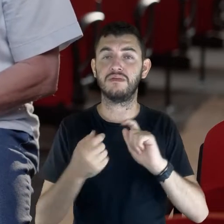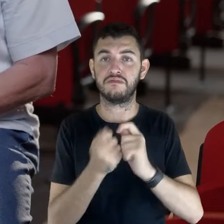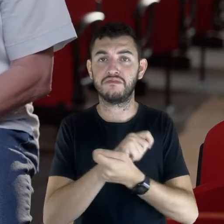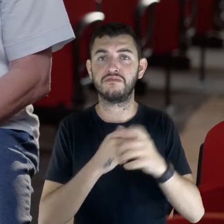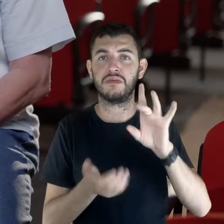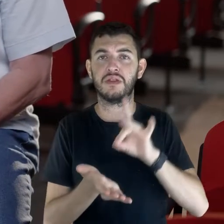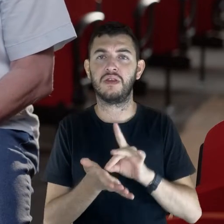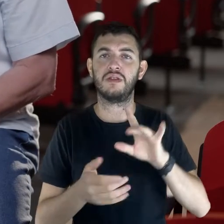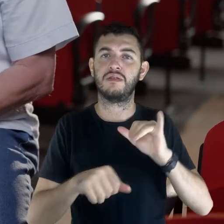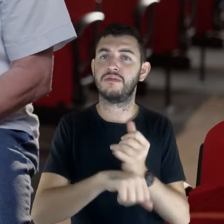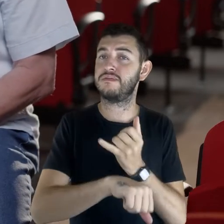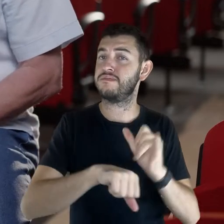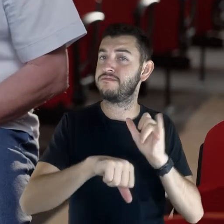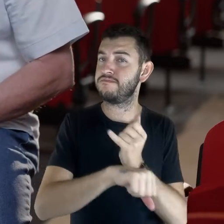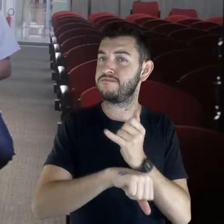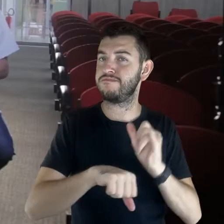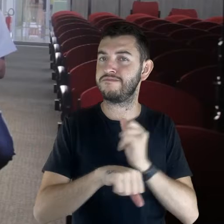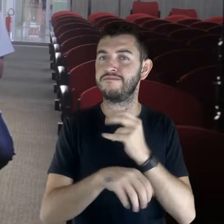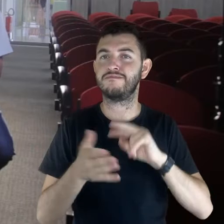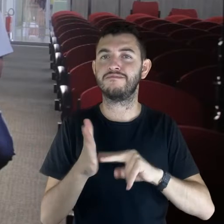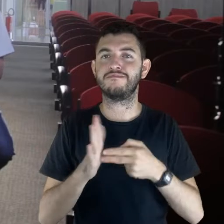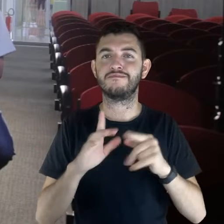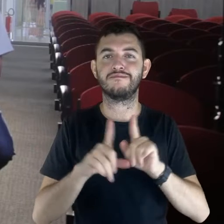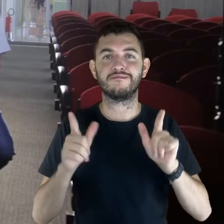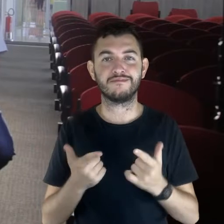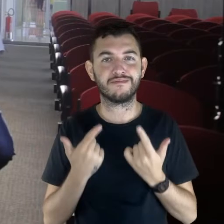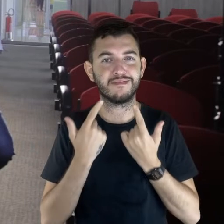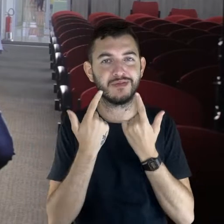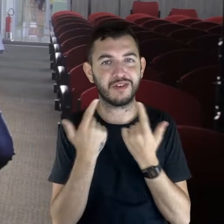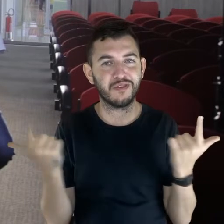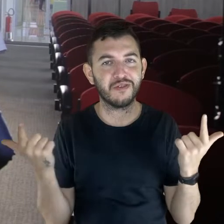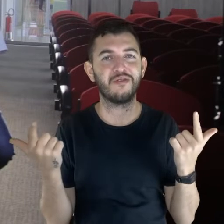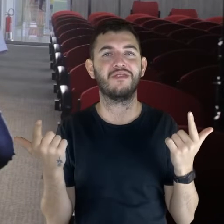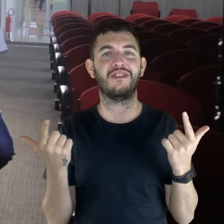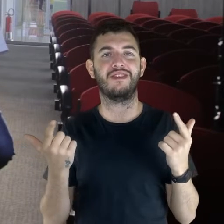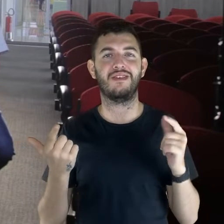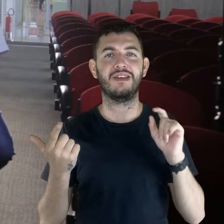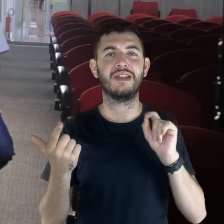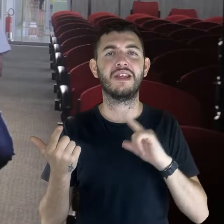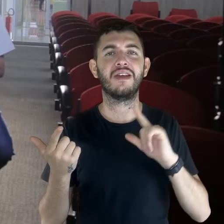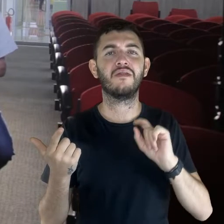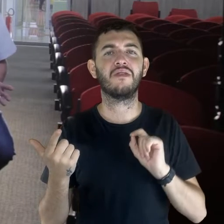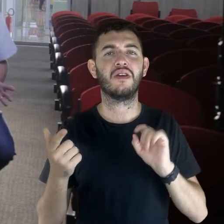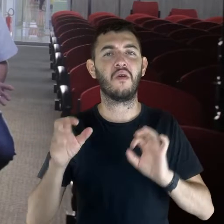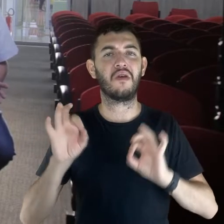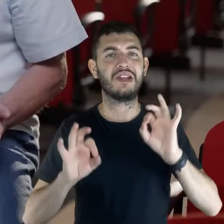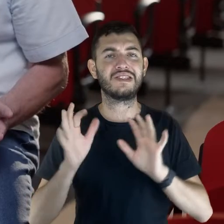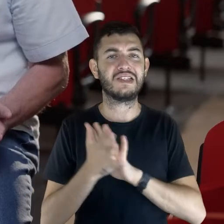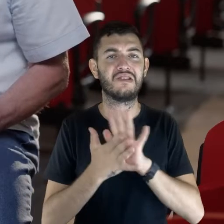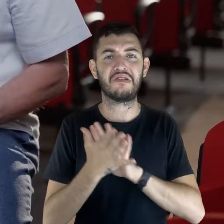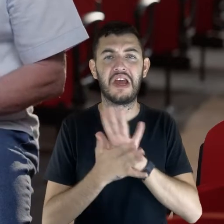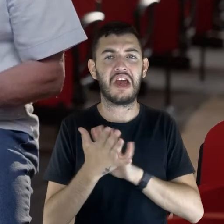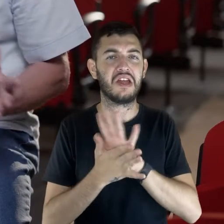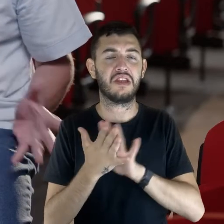Secretaria de Informática. sendo um instrumento de luta.